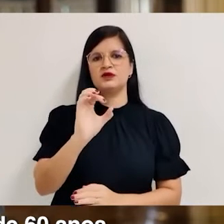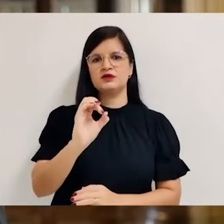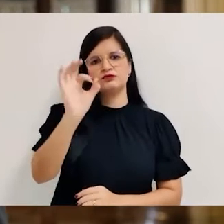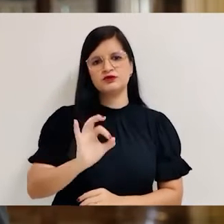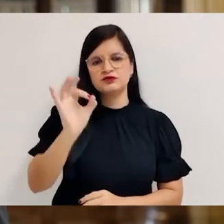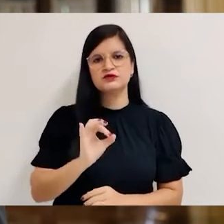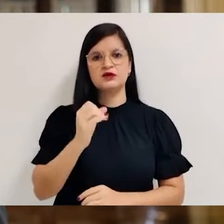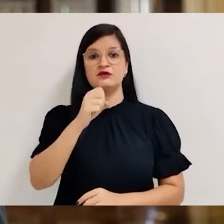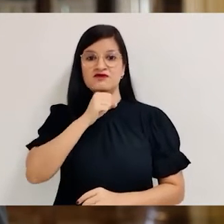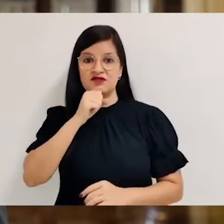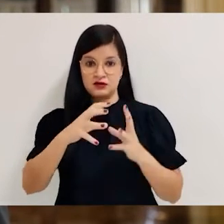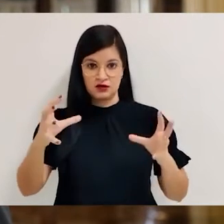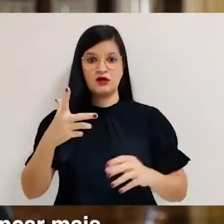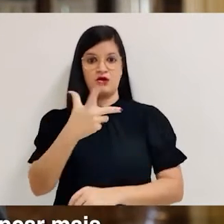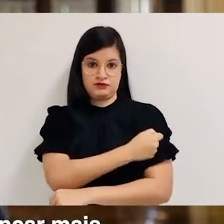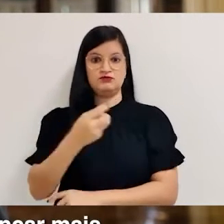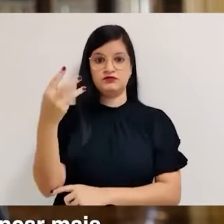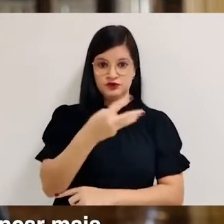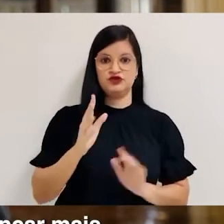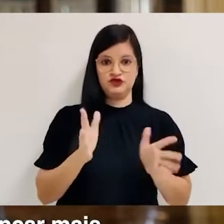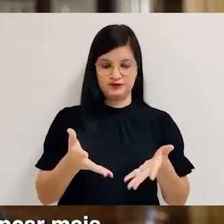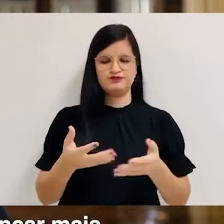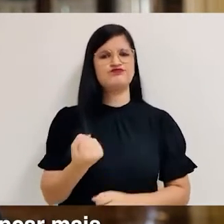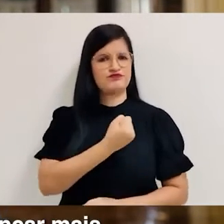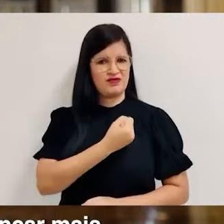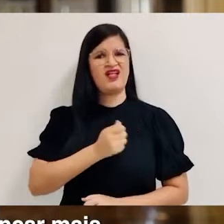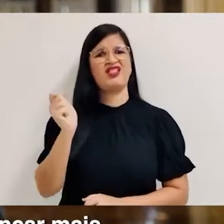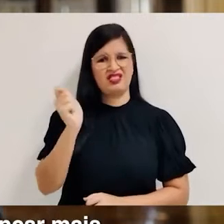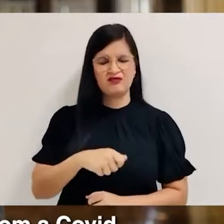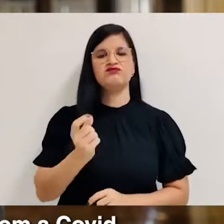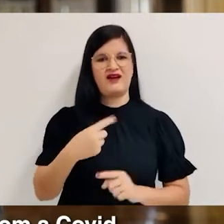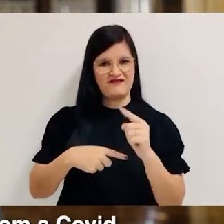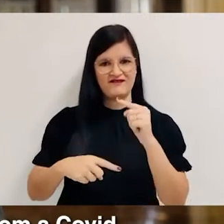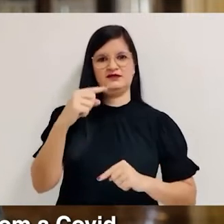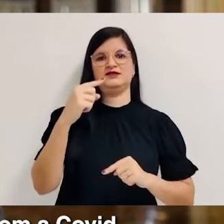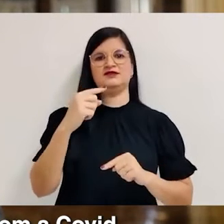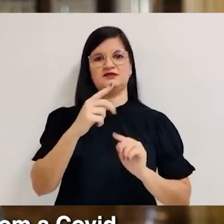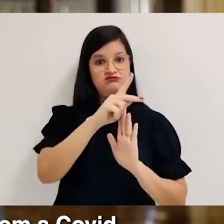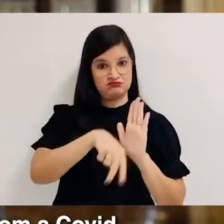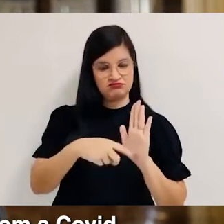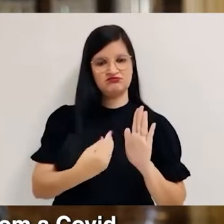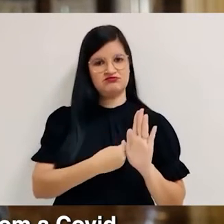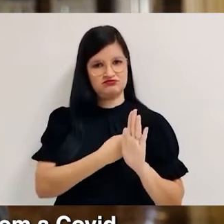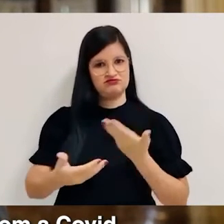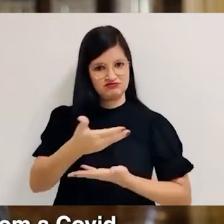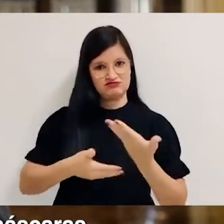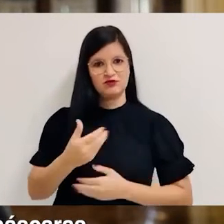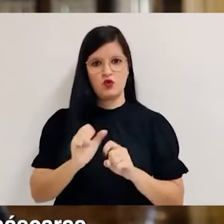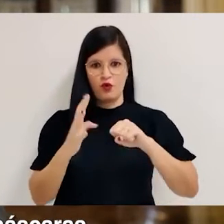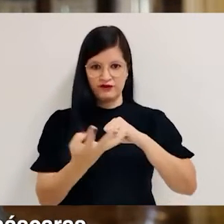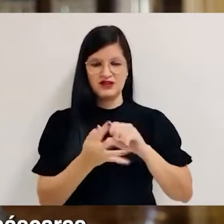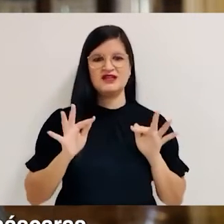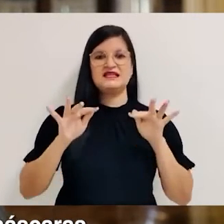de 60 anos com a dose de reforço. Esses números nos dão condições de avançar mais um passo no nosso plano de convivência com a Covid